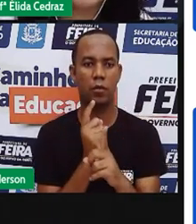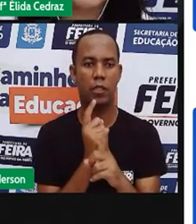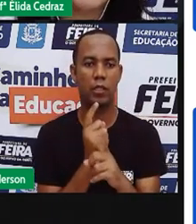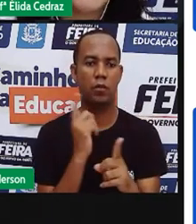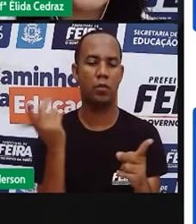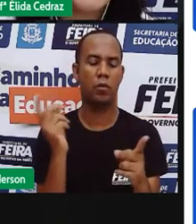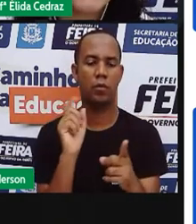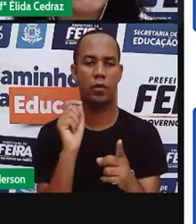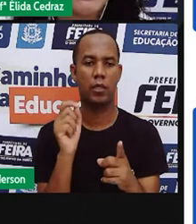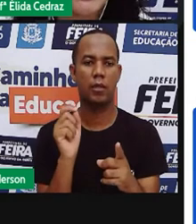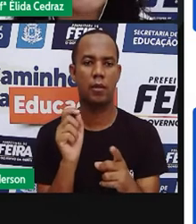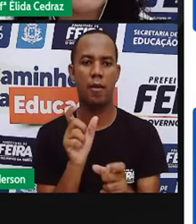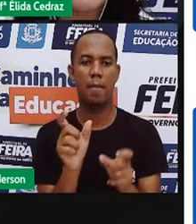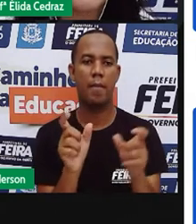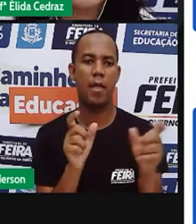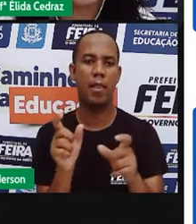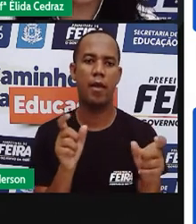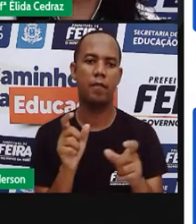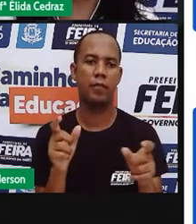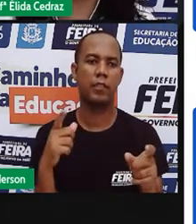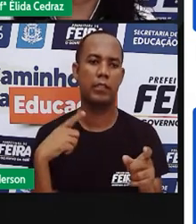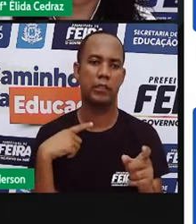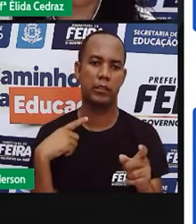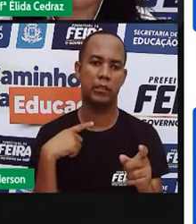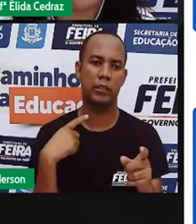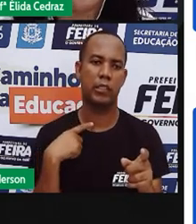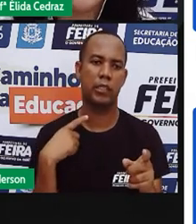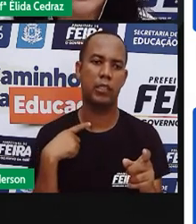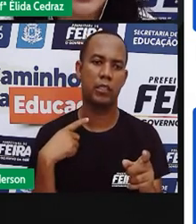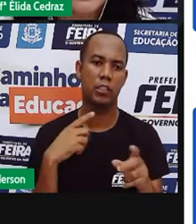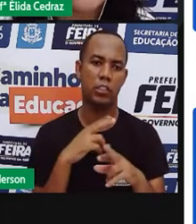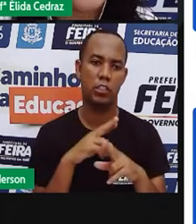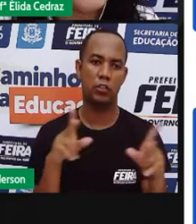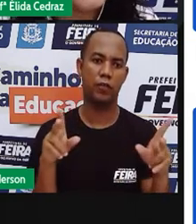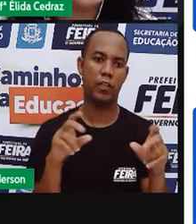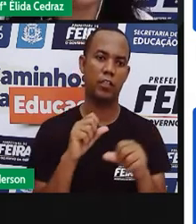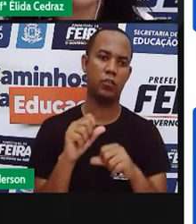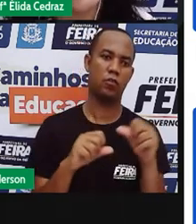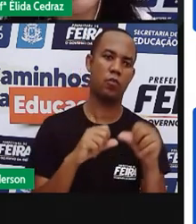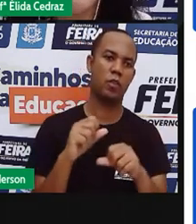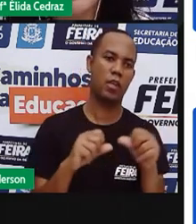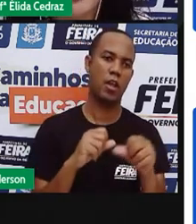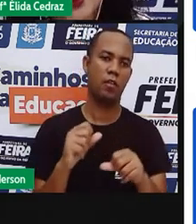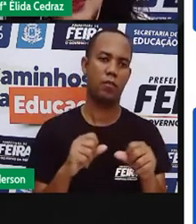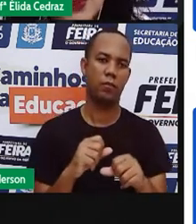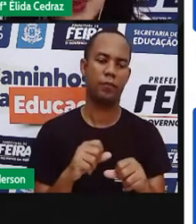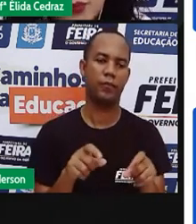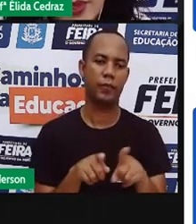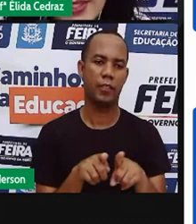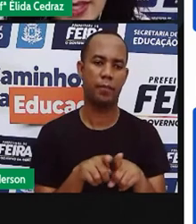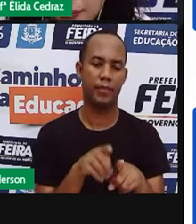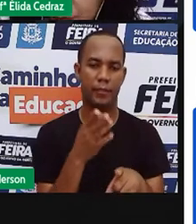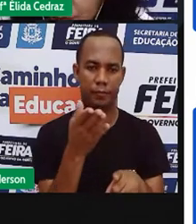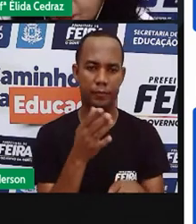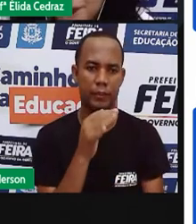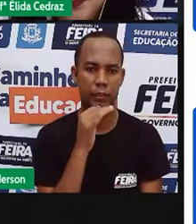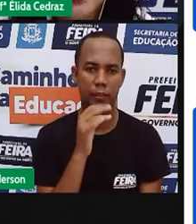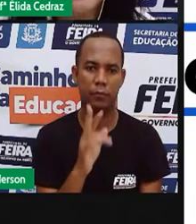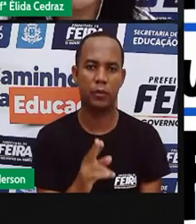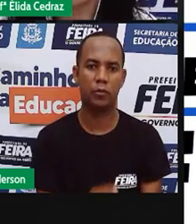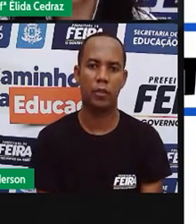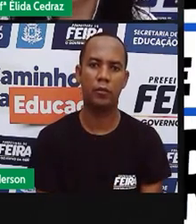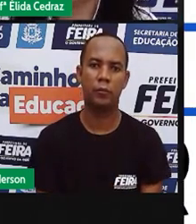Porque essas palavras já são o contrário da que a Pró trouxe como exemplo.